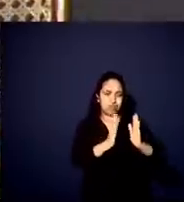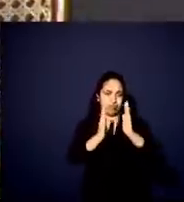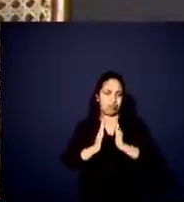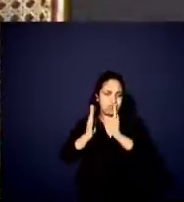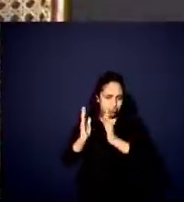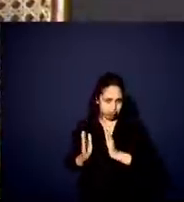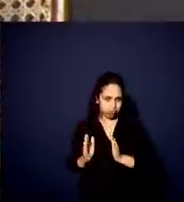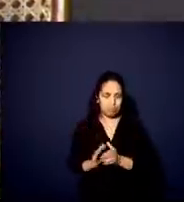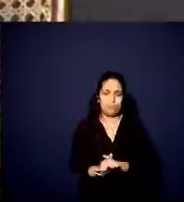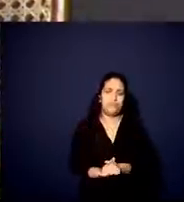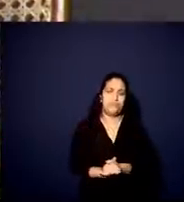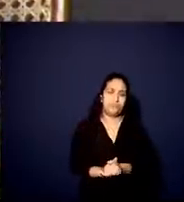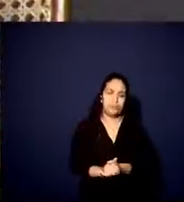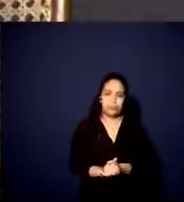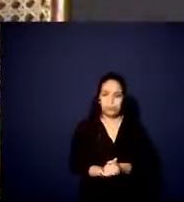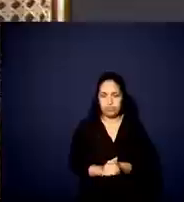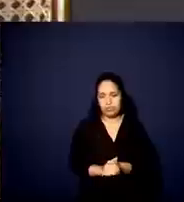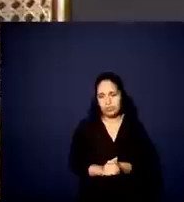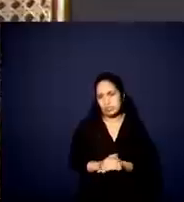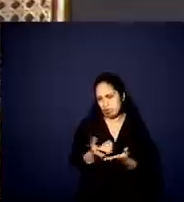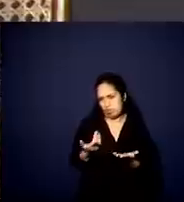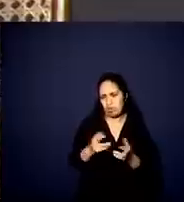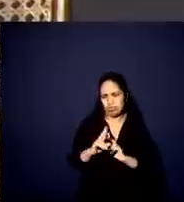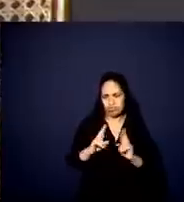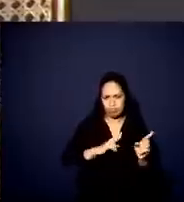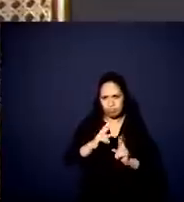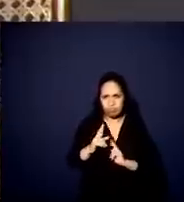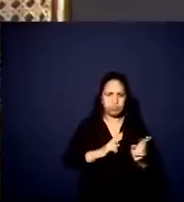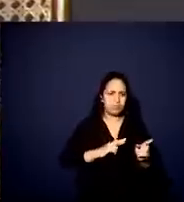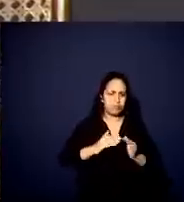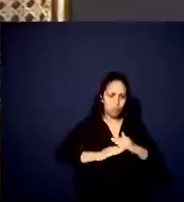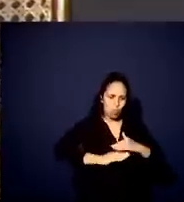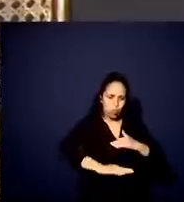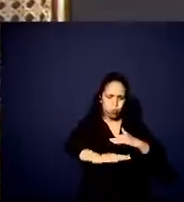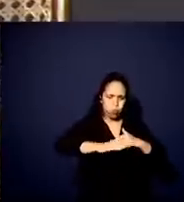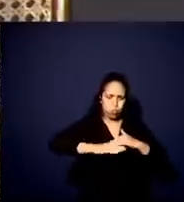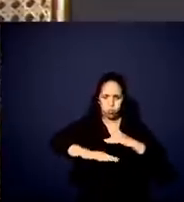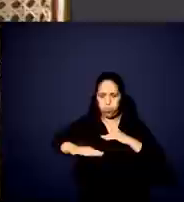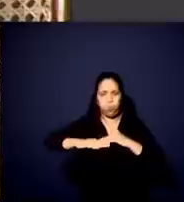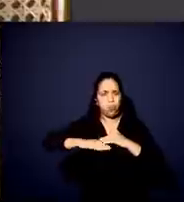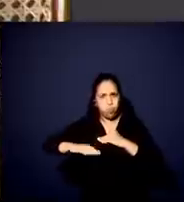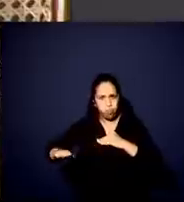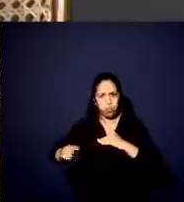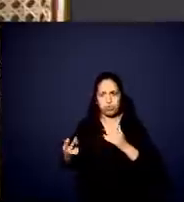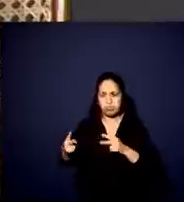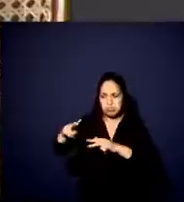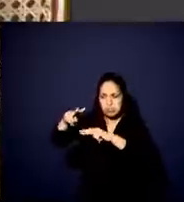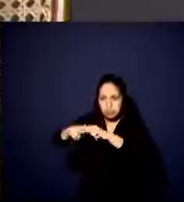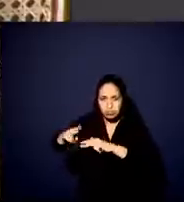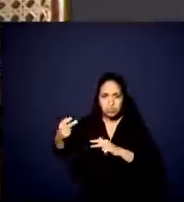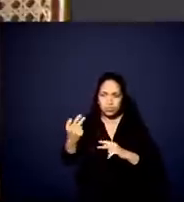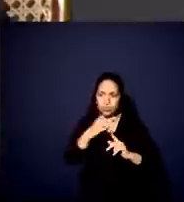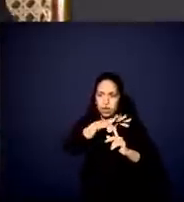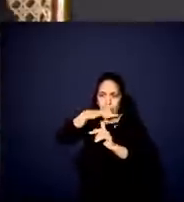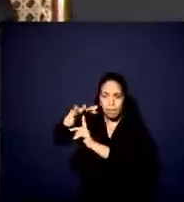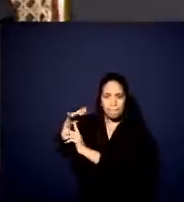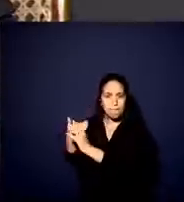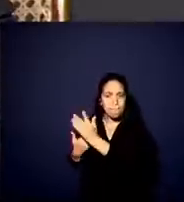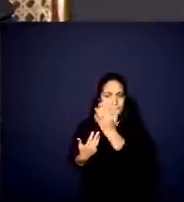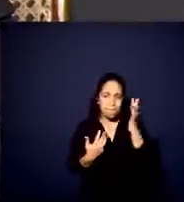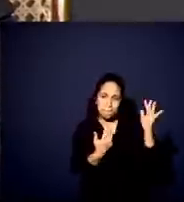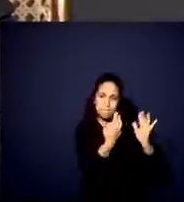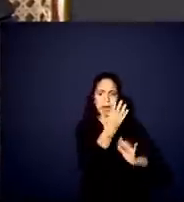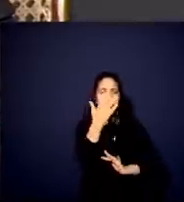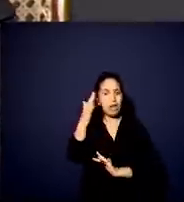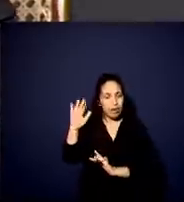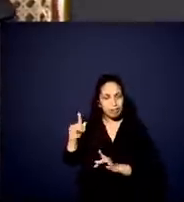ano. E estradas, naturalmente, concessões de rodovias, presídios, parques ambientais, a gente já fez também